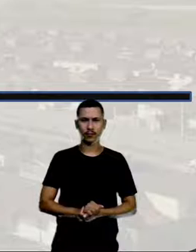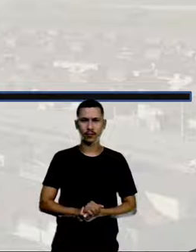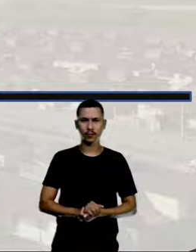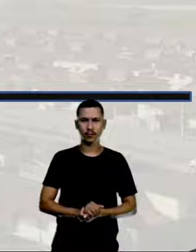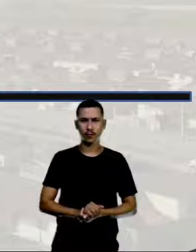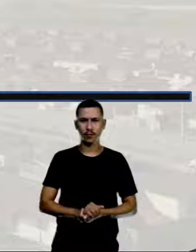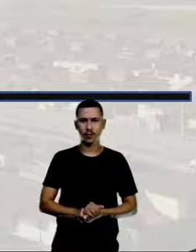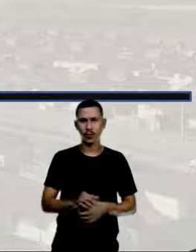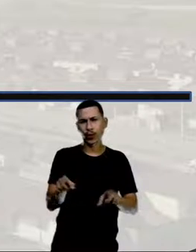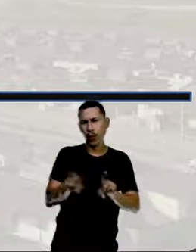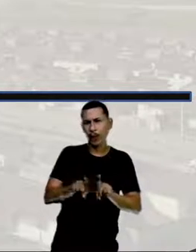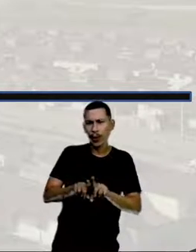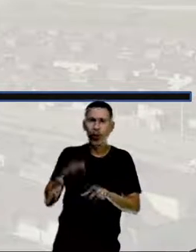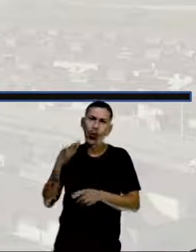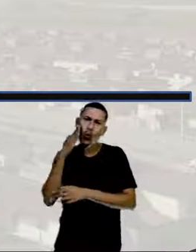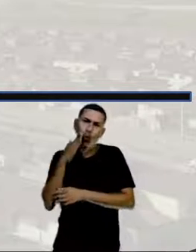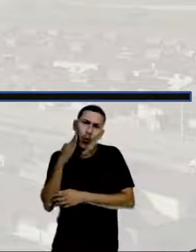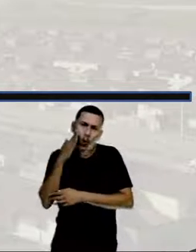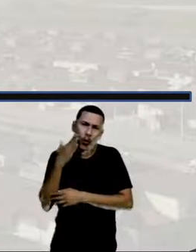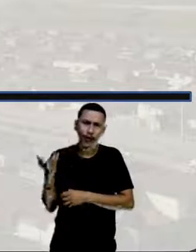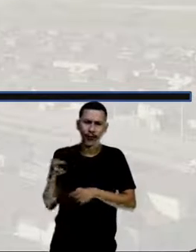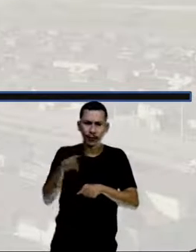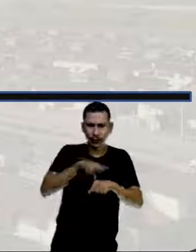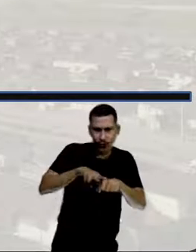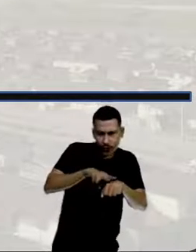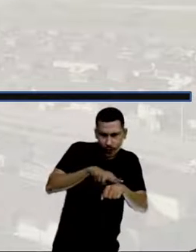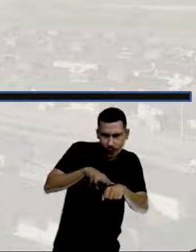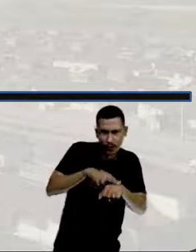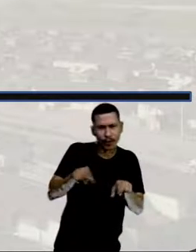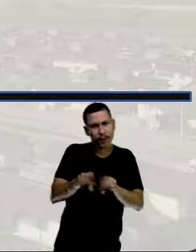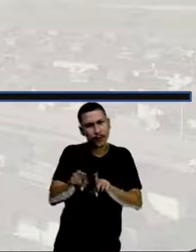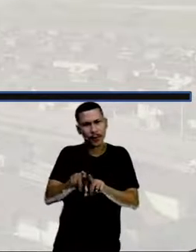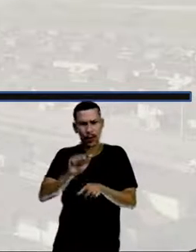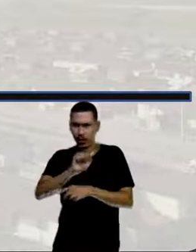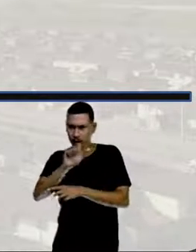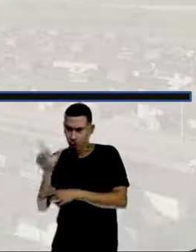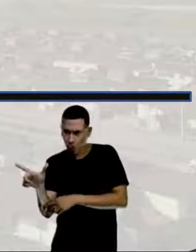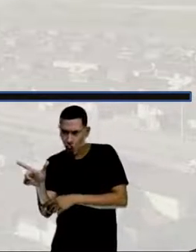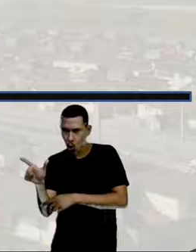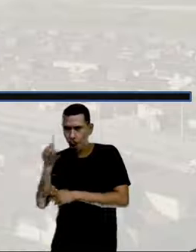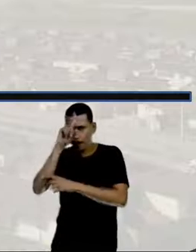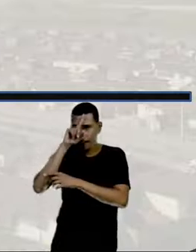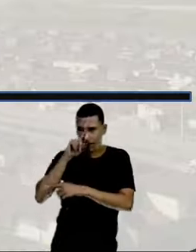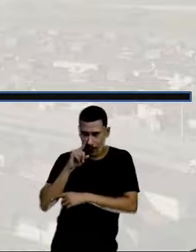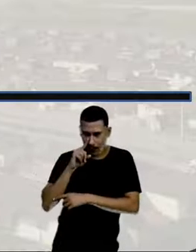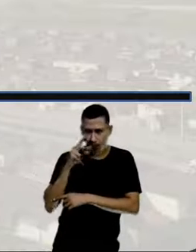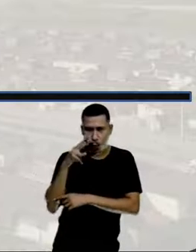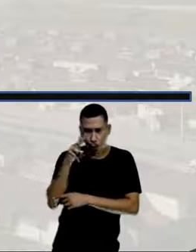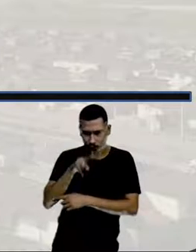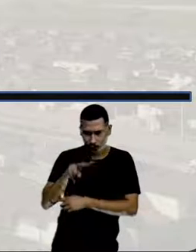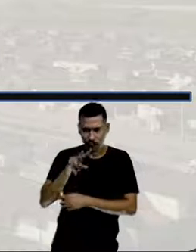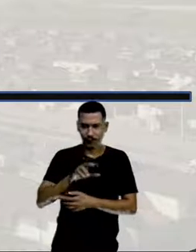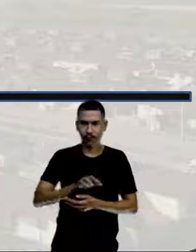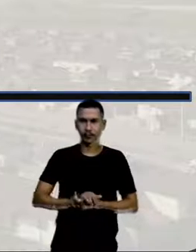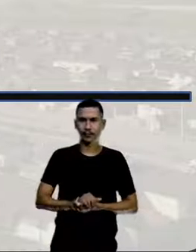Também vai com esse rosa e esse verde, e esse azul e esse amarelo. Tudo bem?